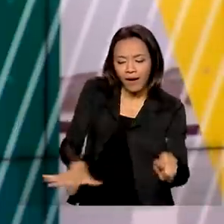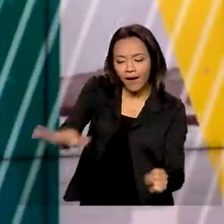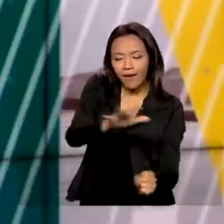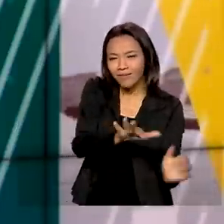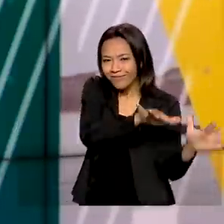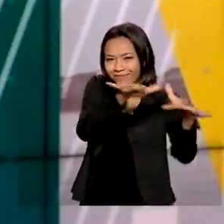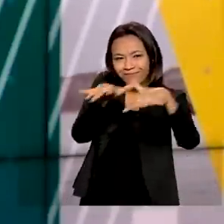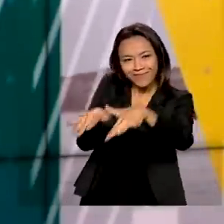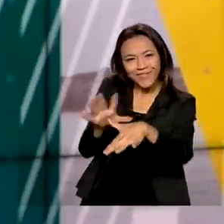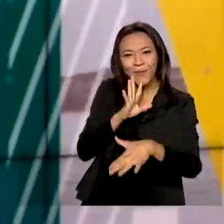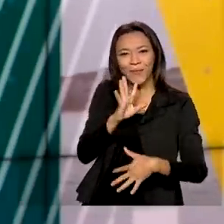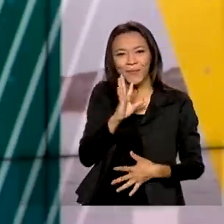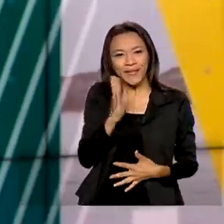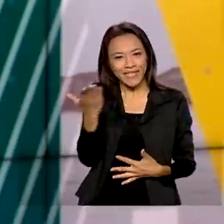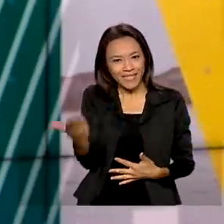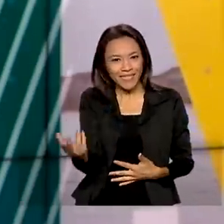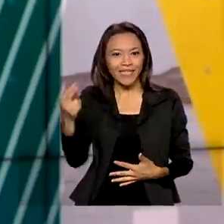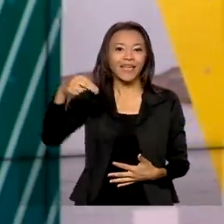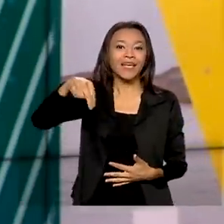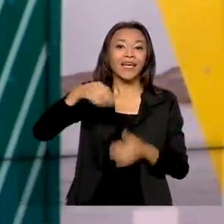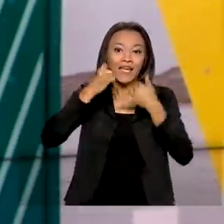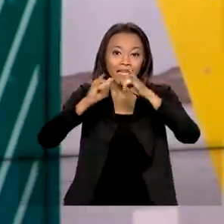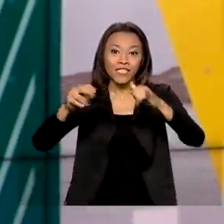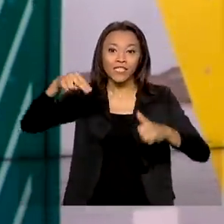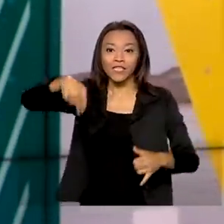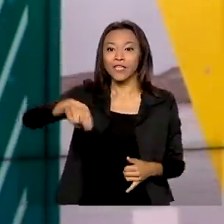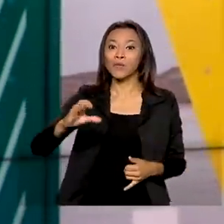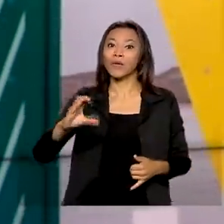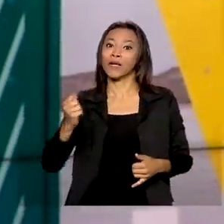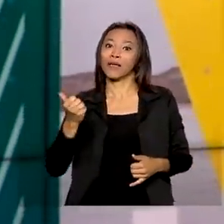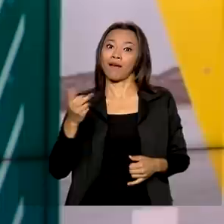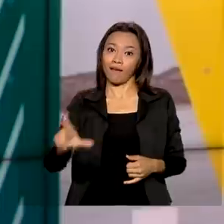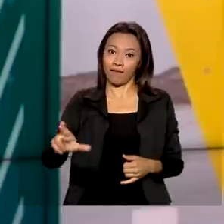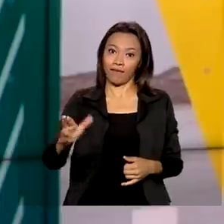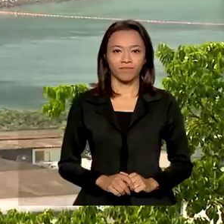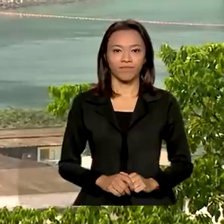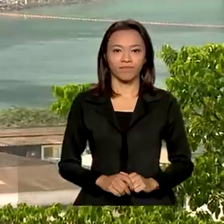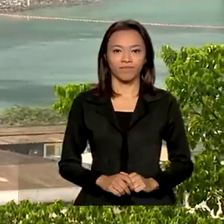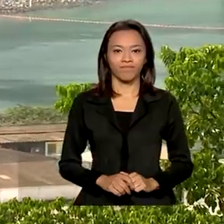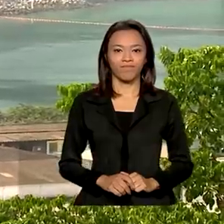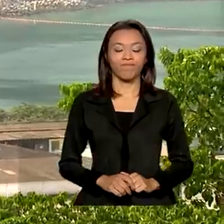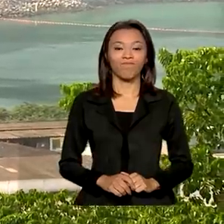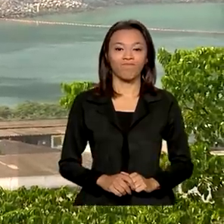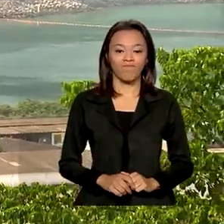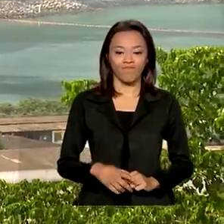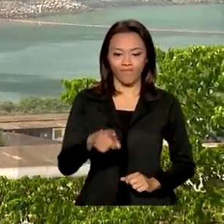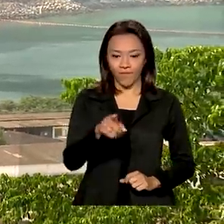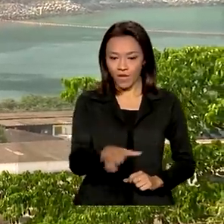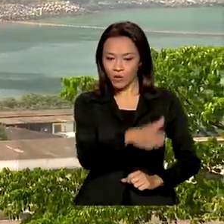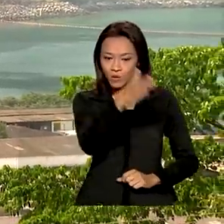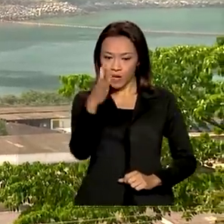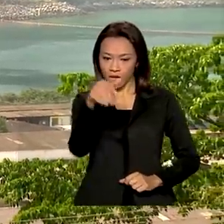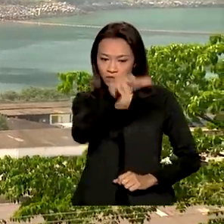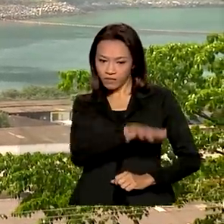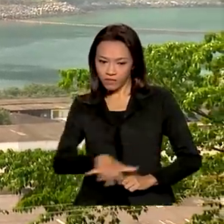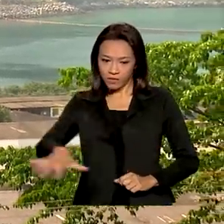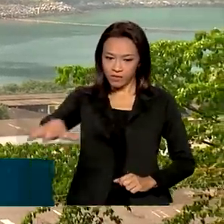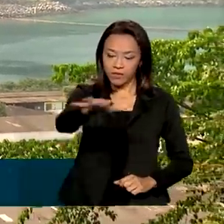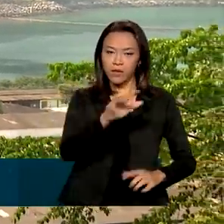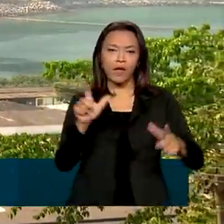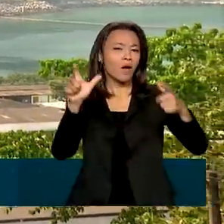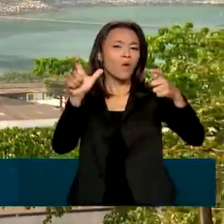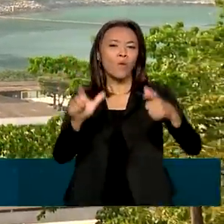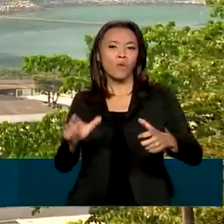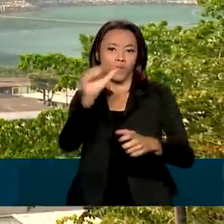mais sobre a energia nuclear na quarta reportagem da série. Ao lado do mar de Angra dos Reis, no Rio de